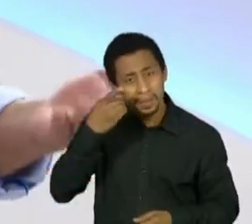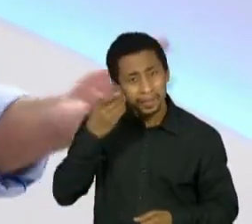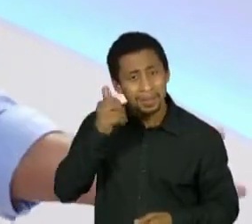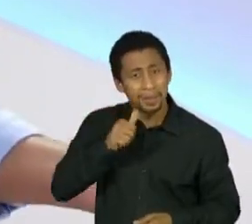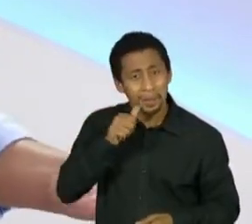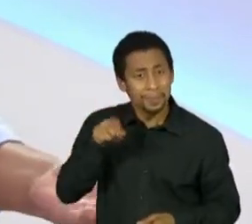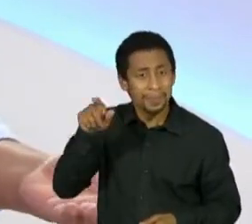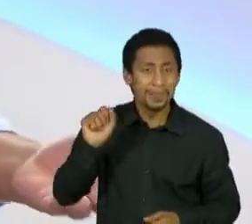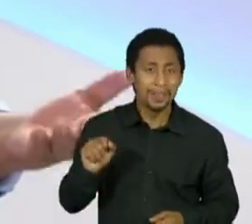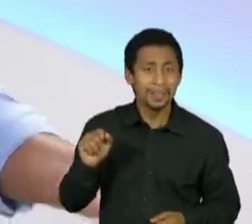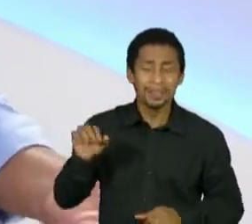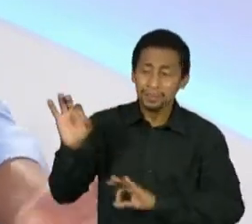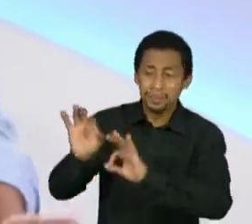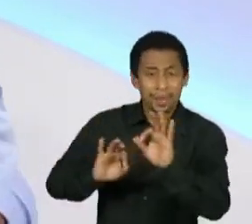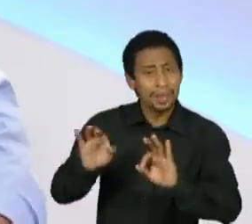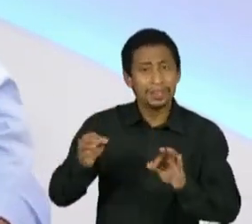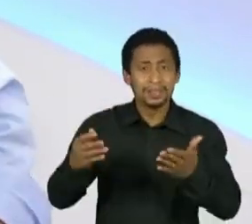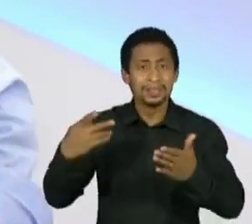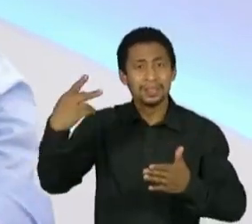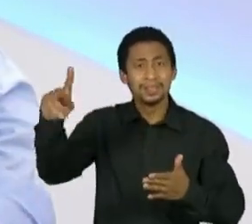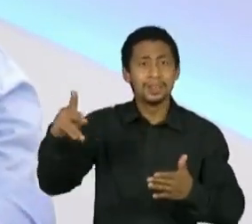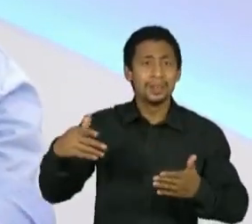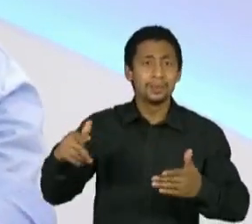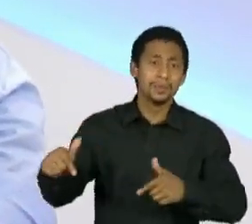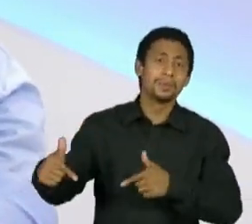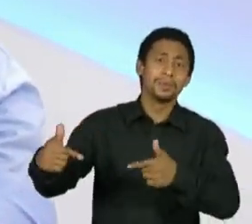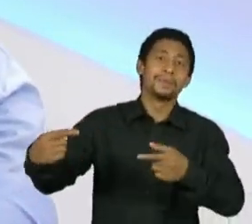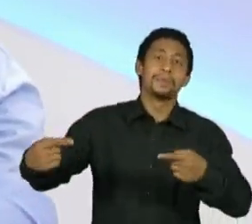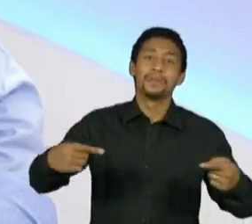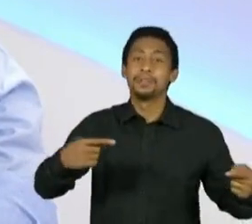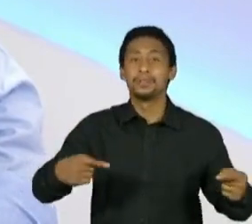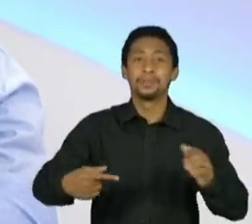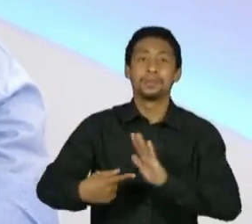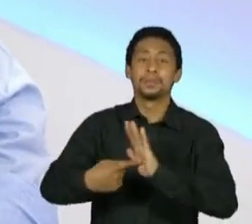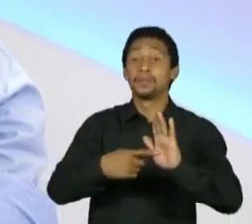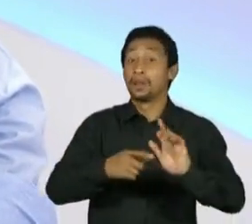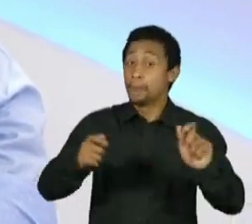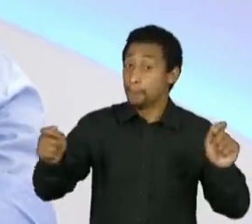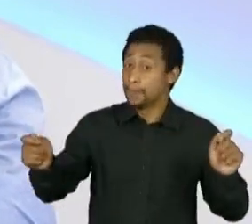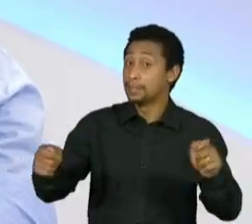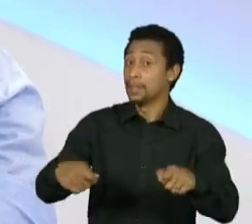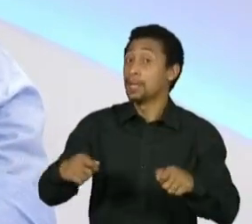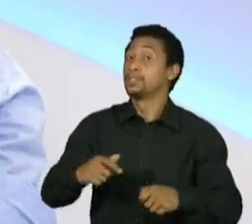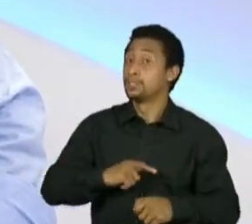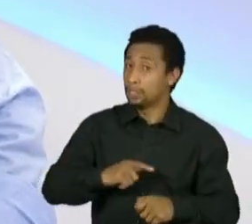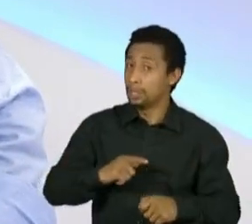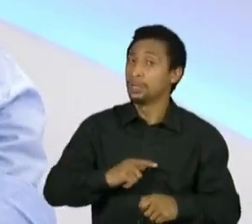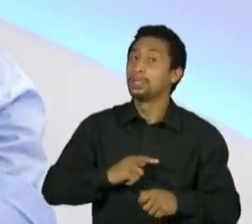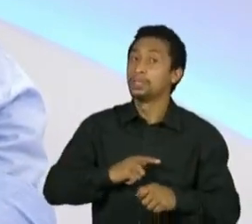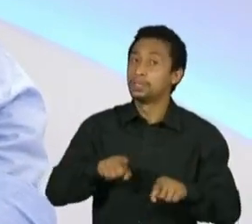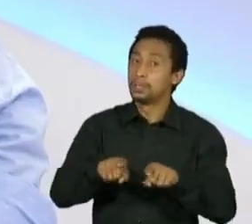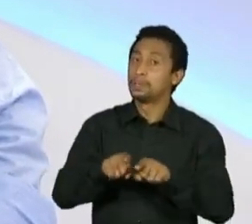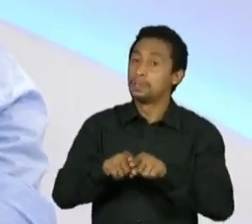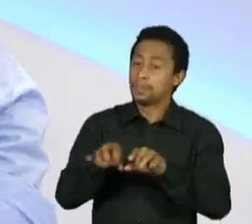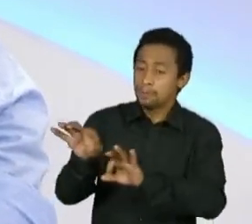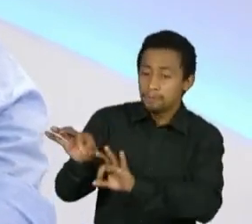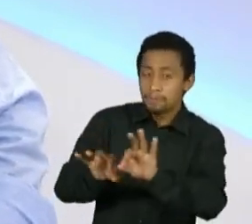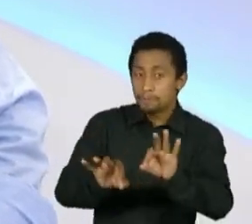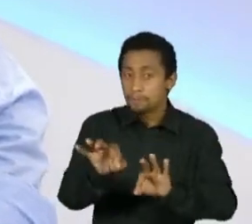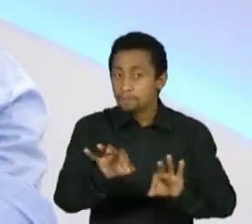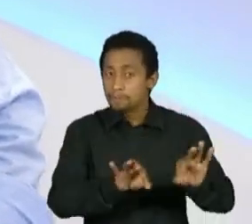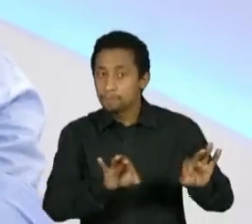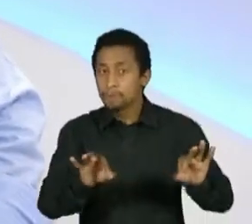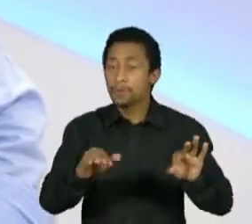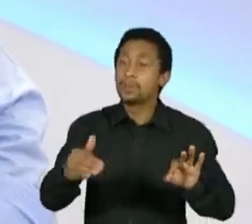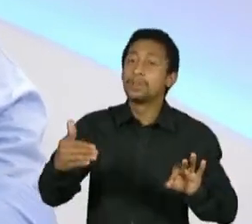que é ocupar seu espaço e demonstrar que você tem capacidade de construir instrumentos que